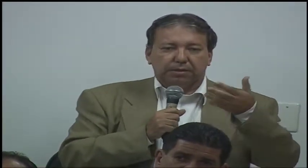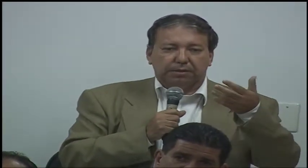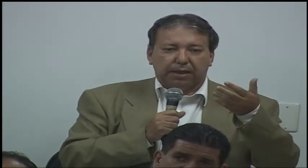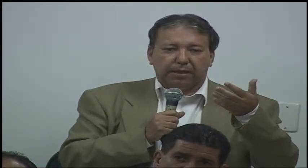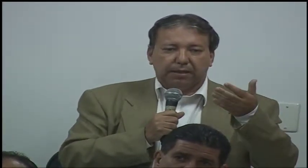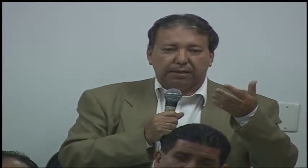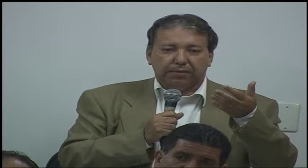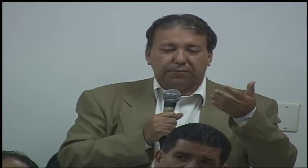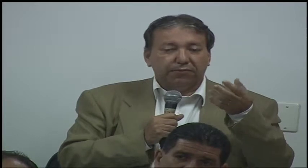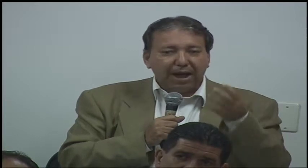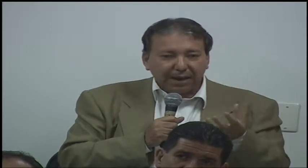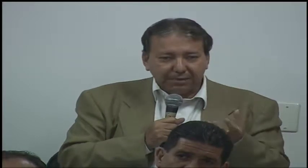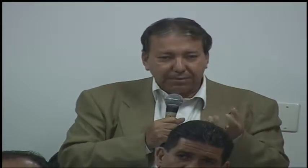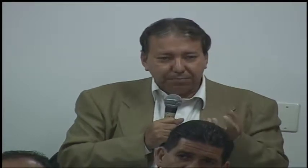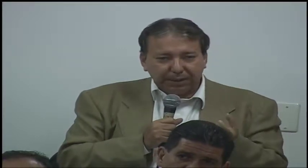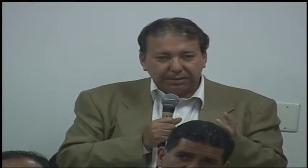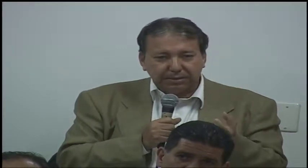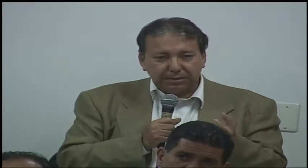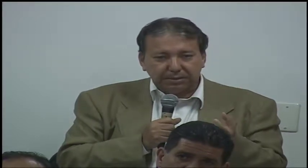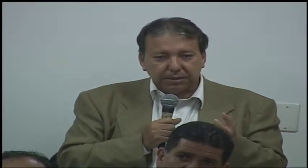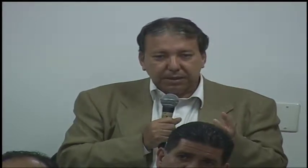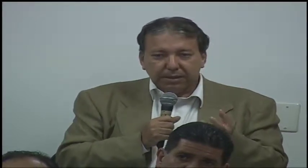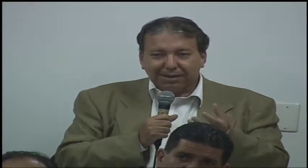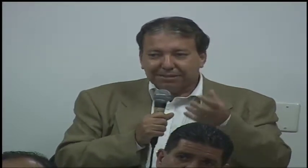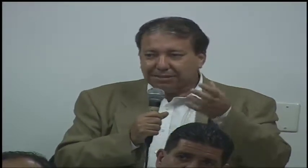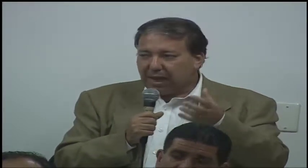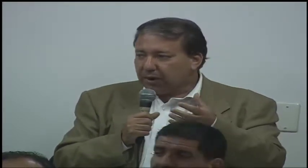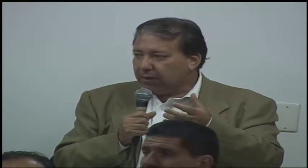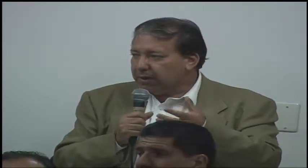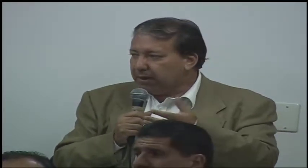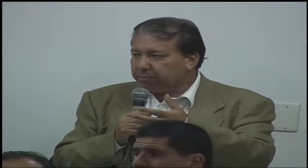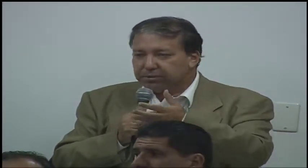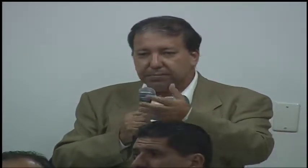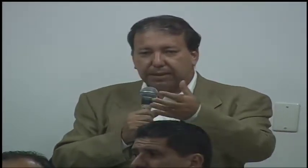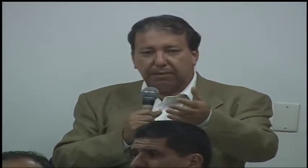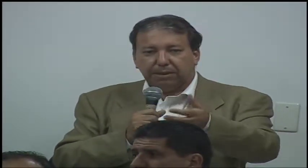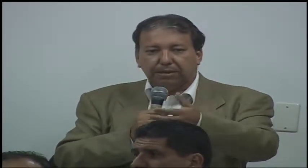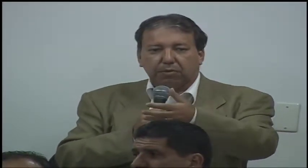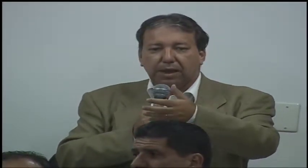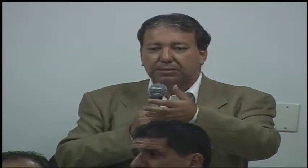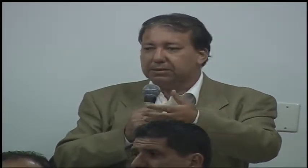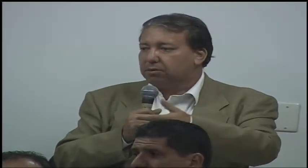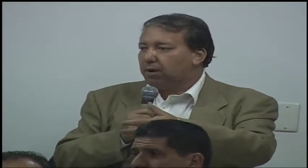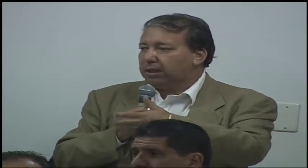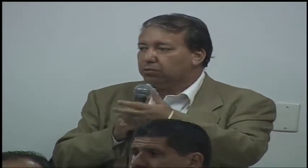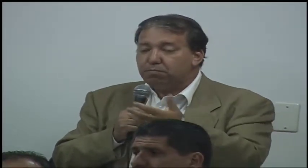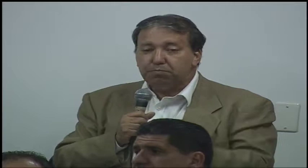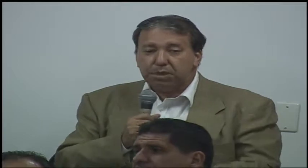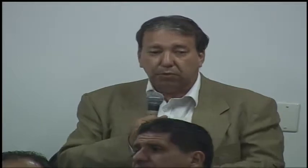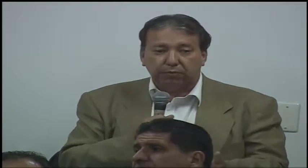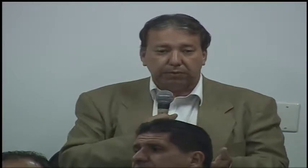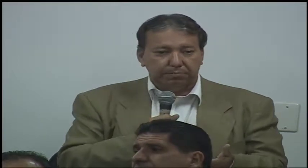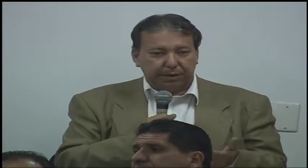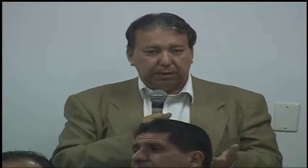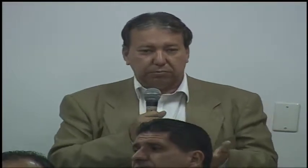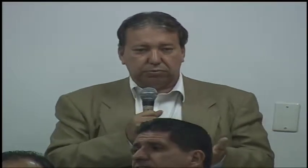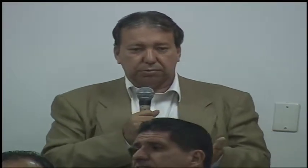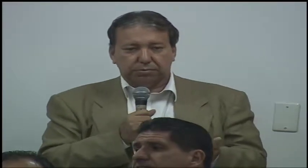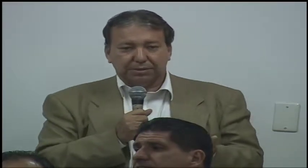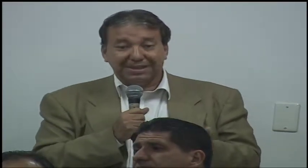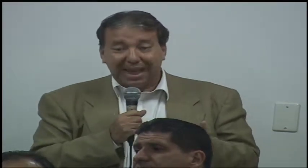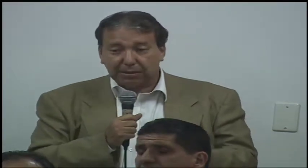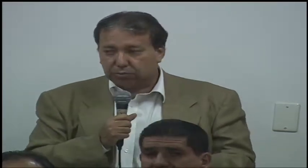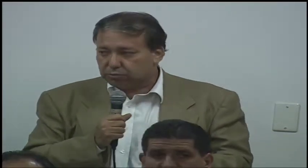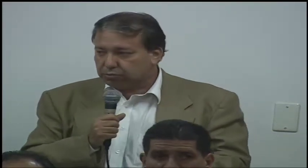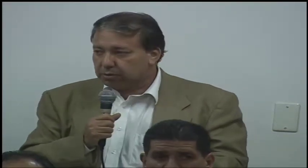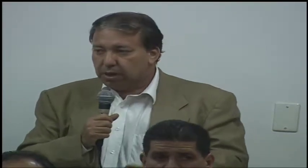tem várias empresas que geram ali aproximadamente quase 4 mil empregos